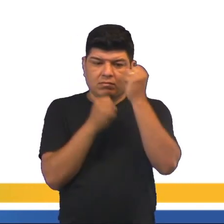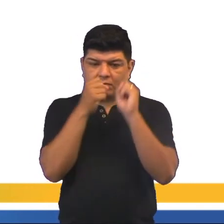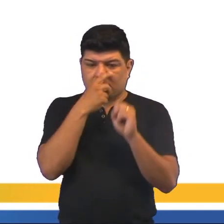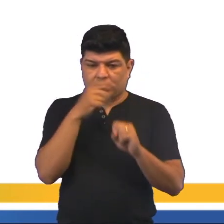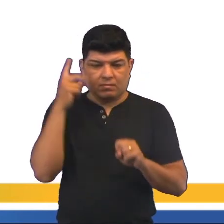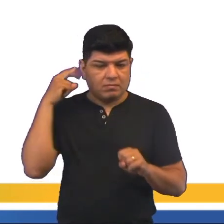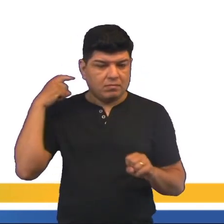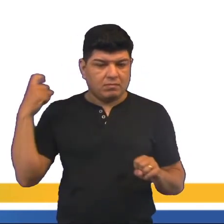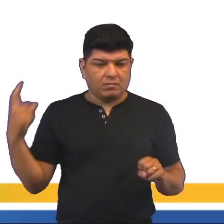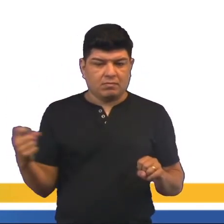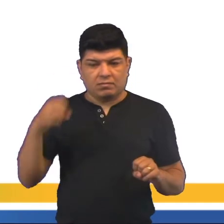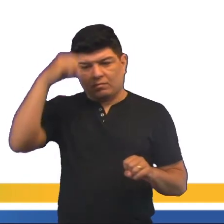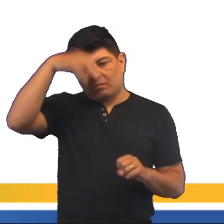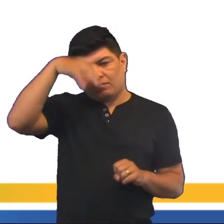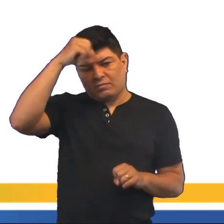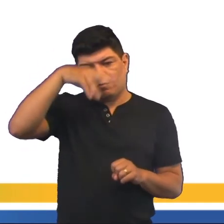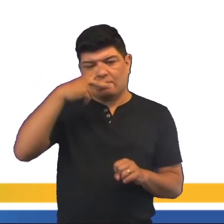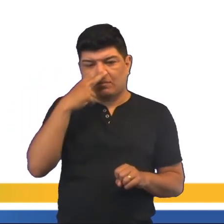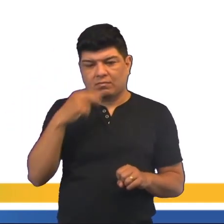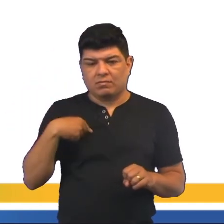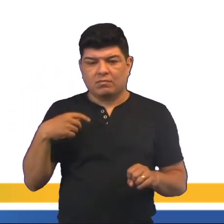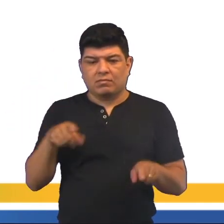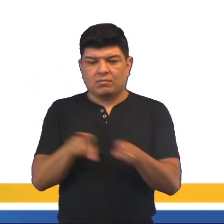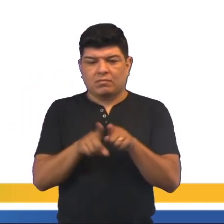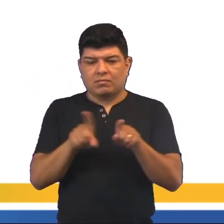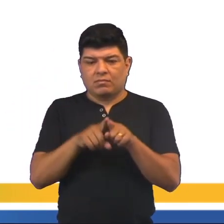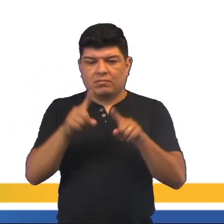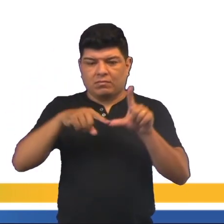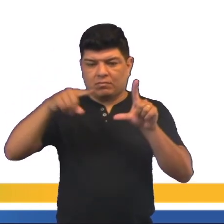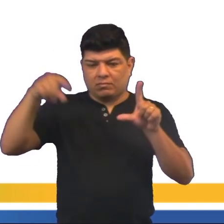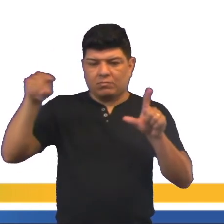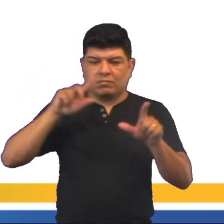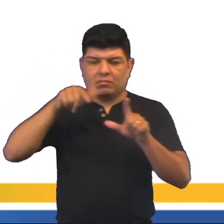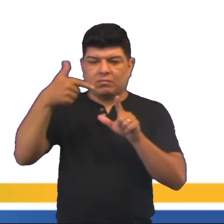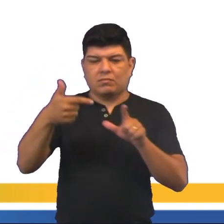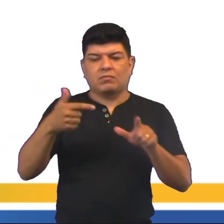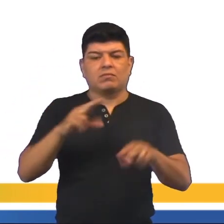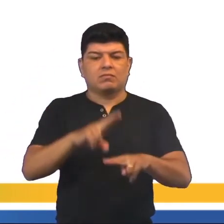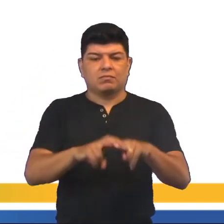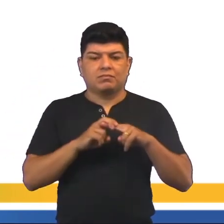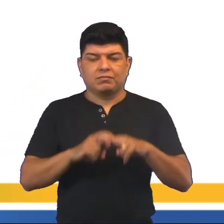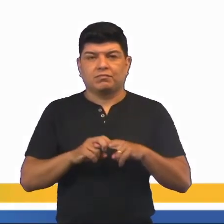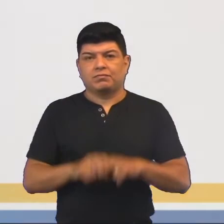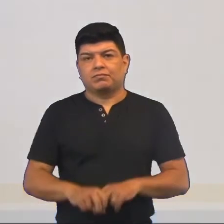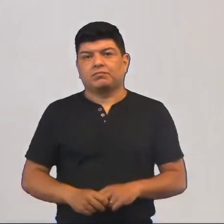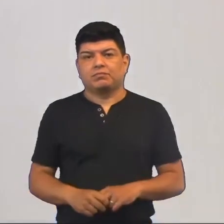som, operador de luz, produtor executivo, produtor gráfico e vários outros, né?